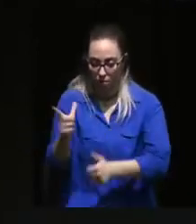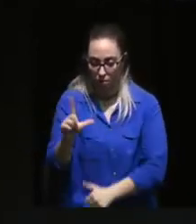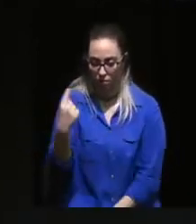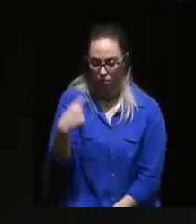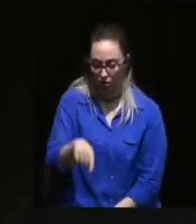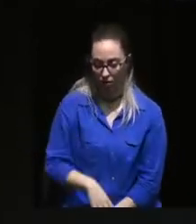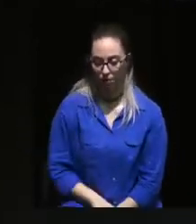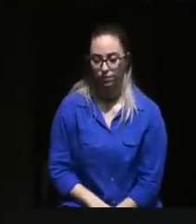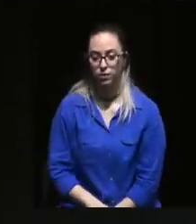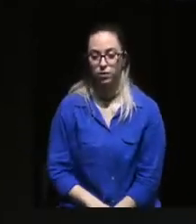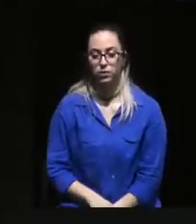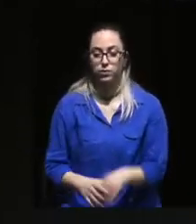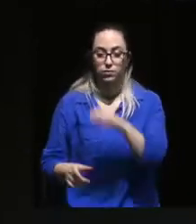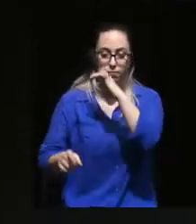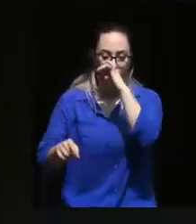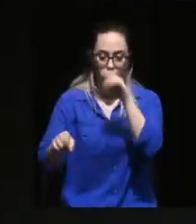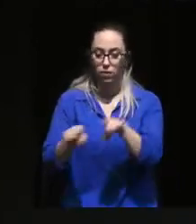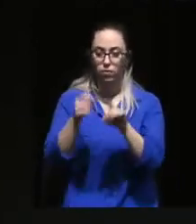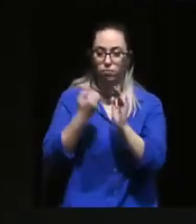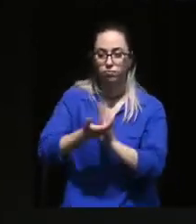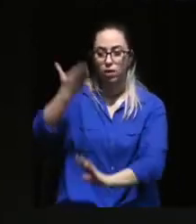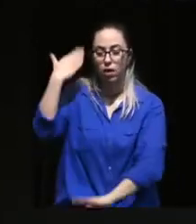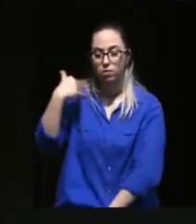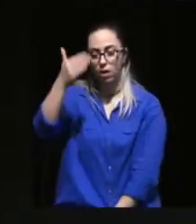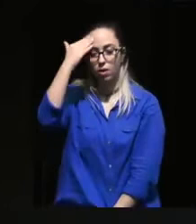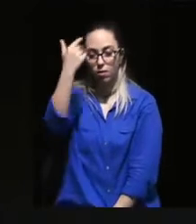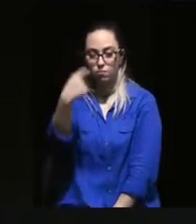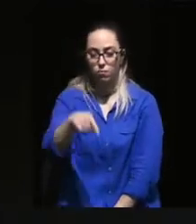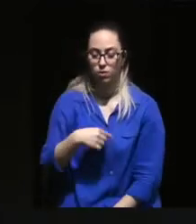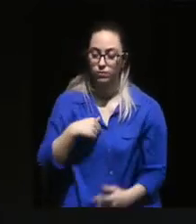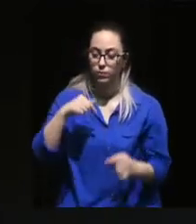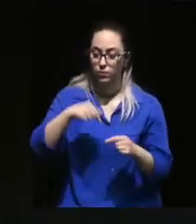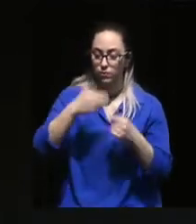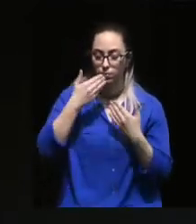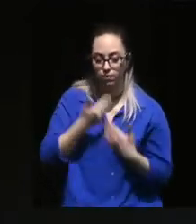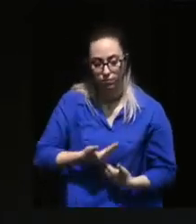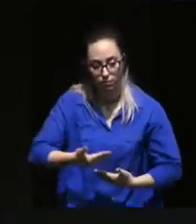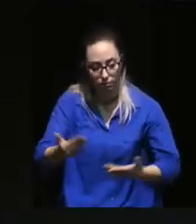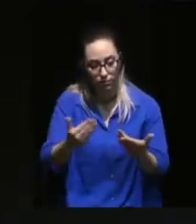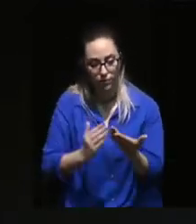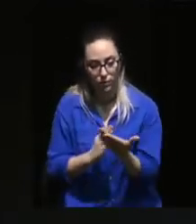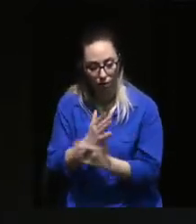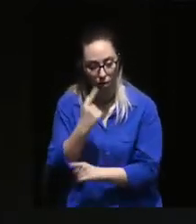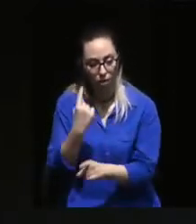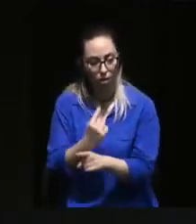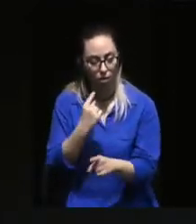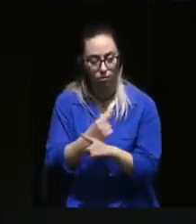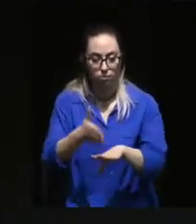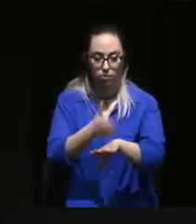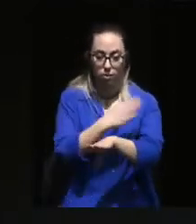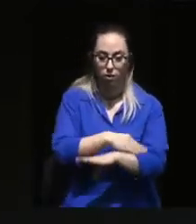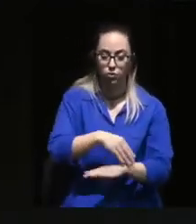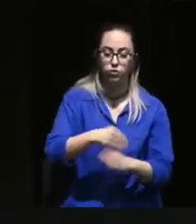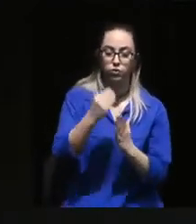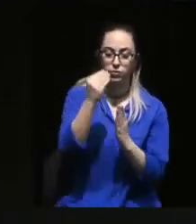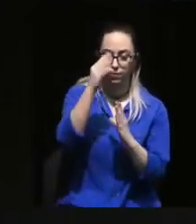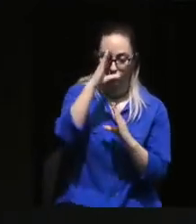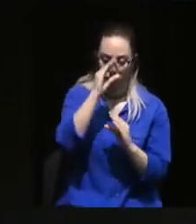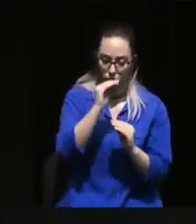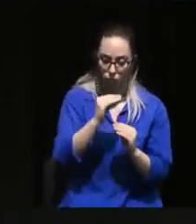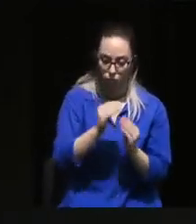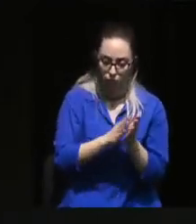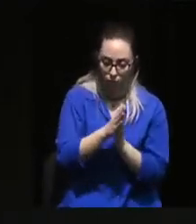A toponímia é memória. Por isso deixamos aqui o apelo para que seja dado seguimento às recomendações aprovadas nesta Assembleia